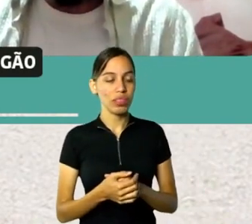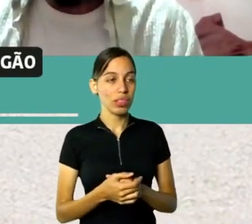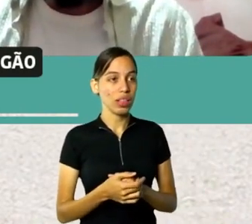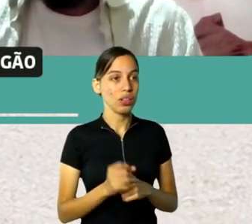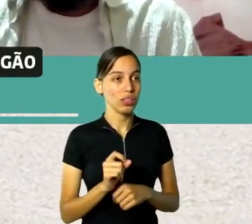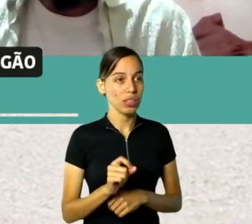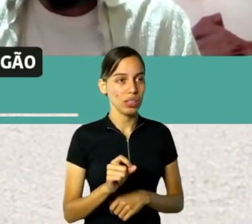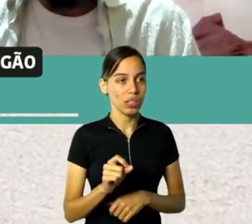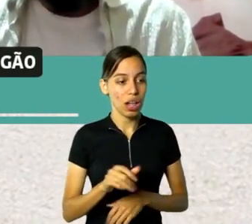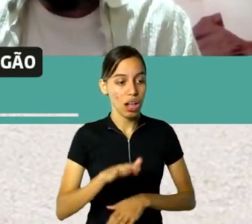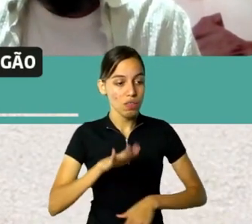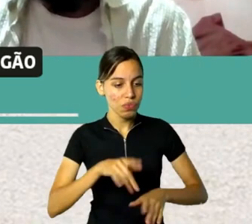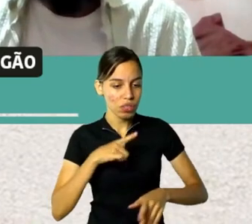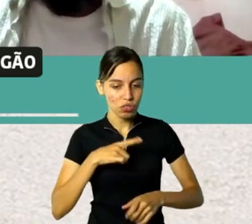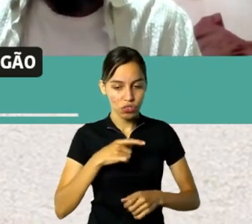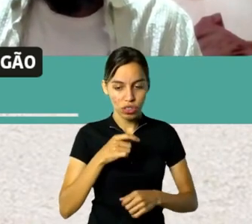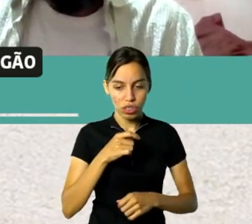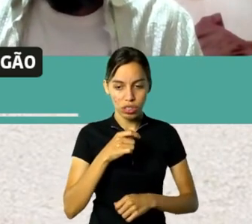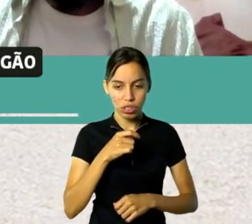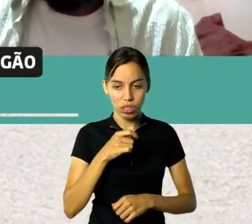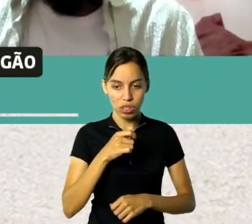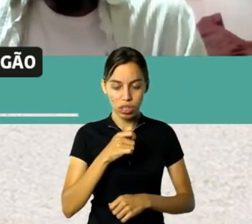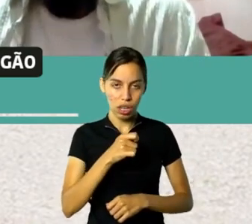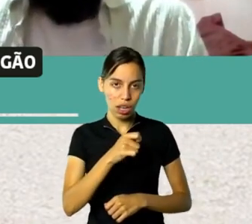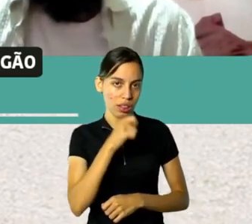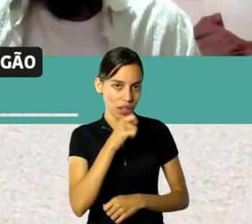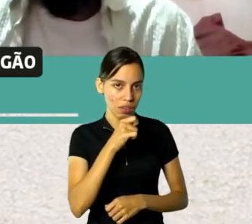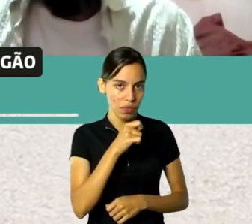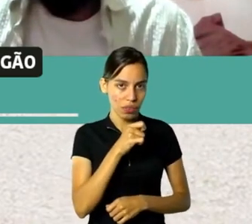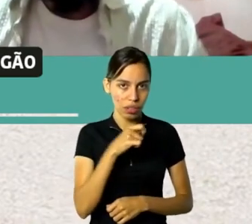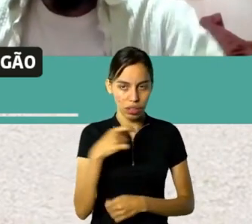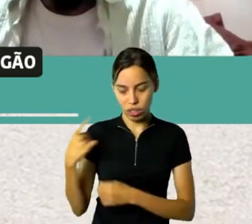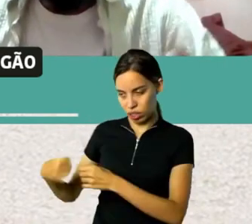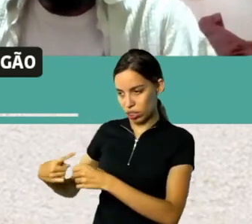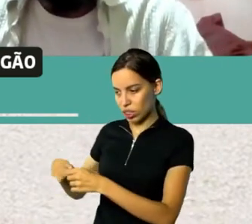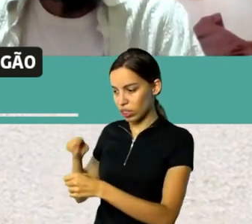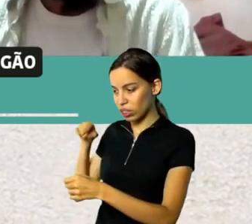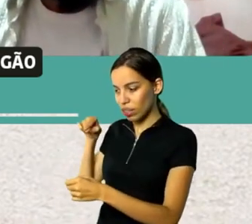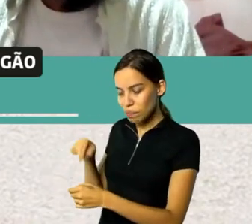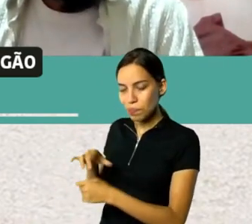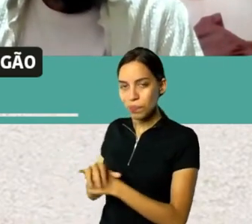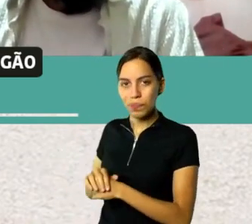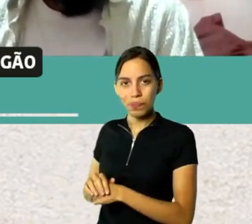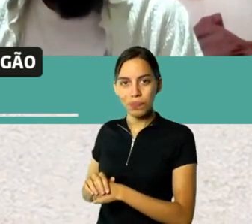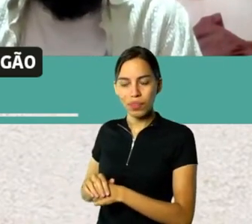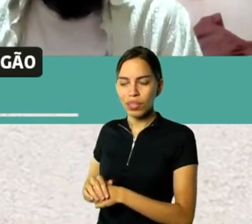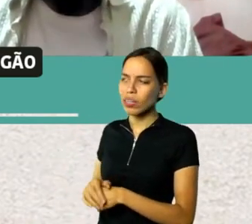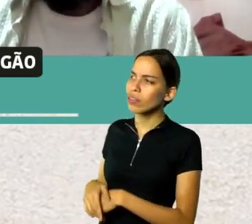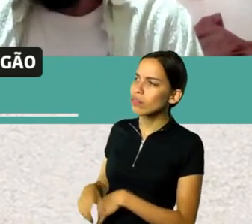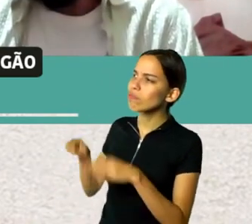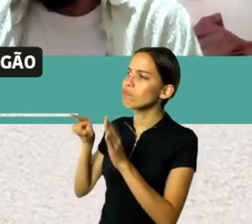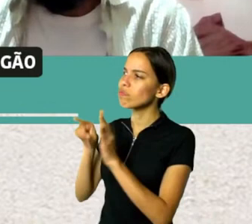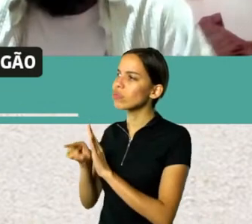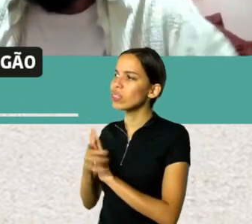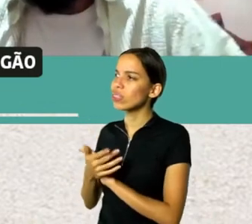entrevista, às vezes a gente ia para a Petrópolis, chegava lá, a pessoa não falava nada de novo, ou não, às vezes tem um lugar que você